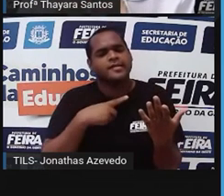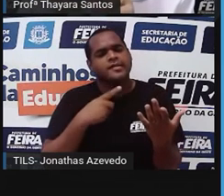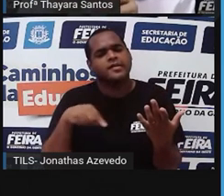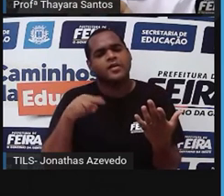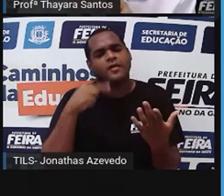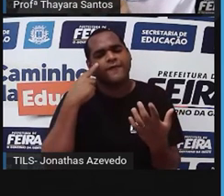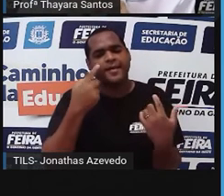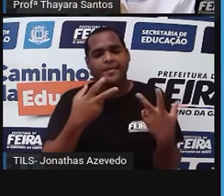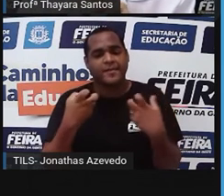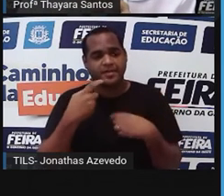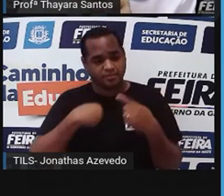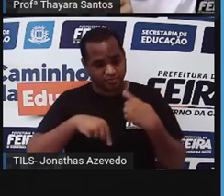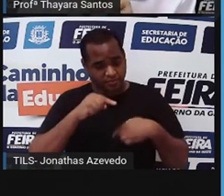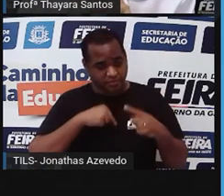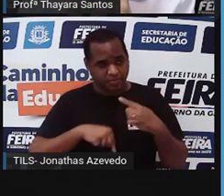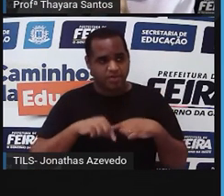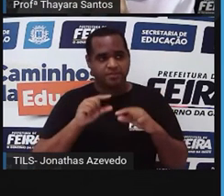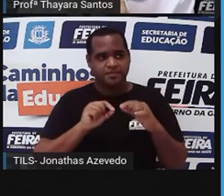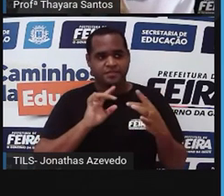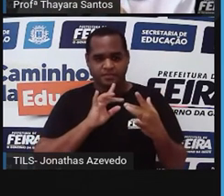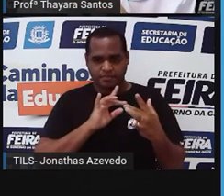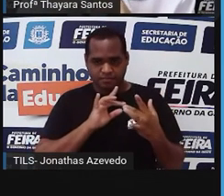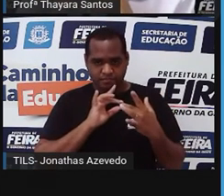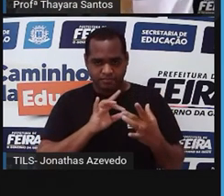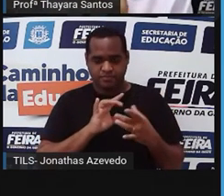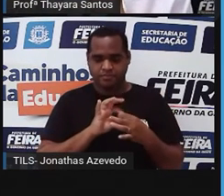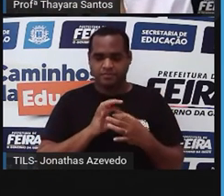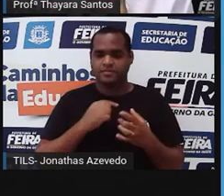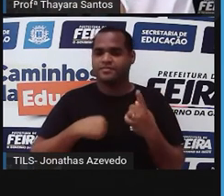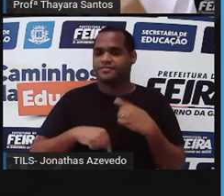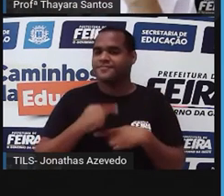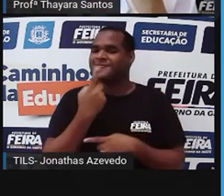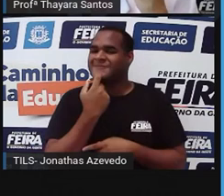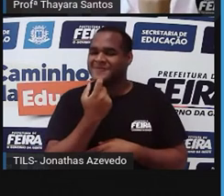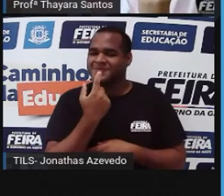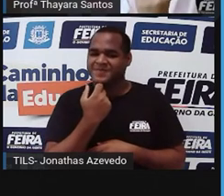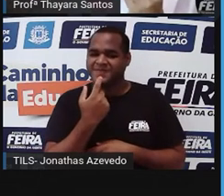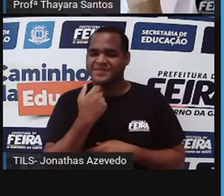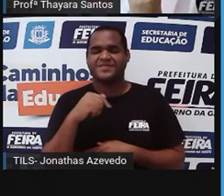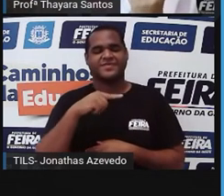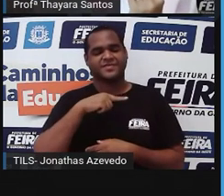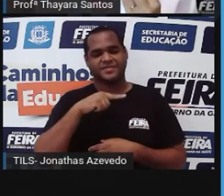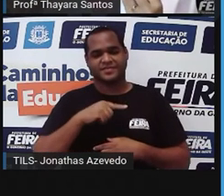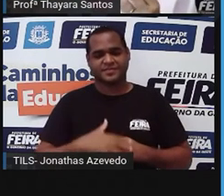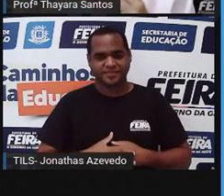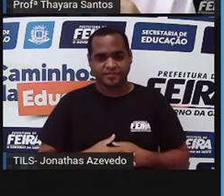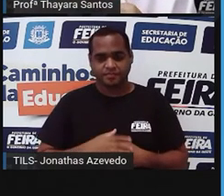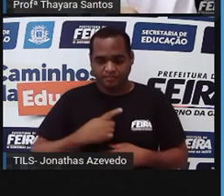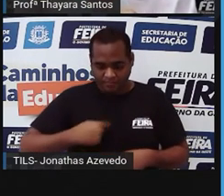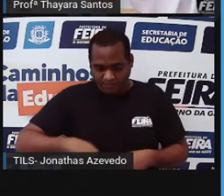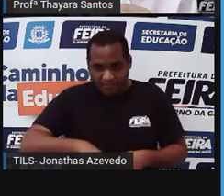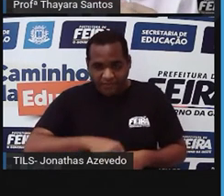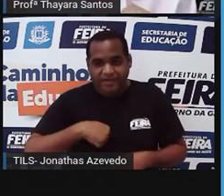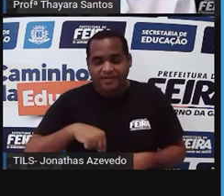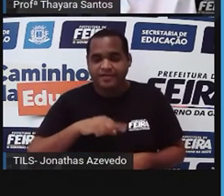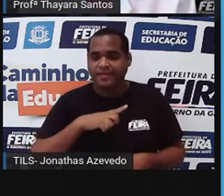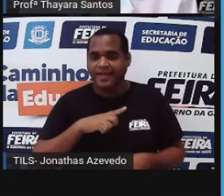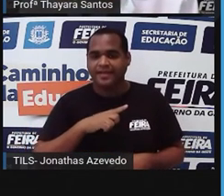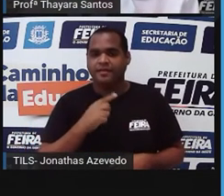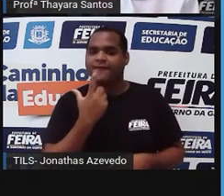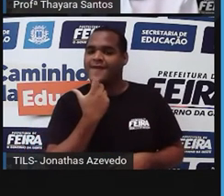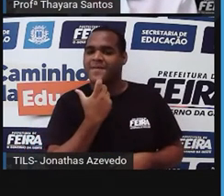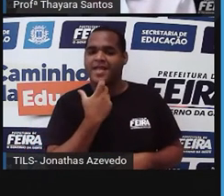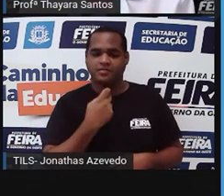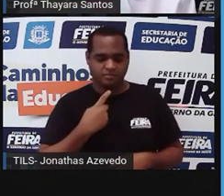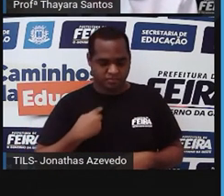digestório, ele é conectado com o sistema circulatório. O que é isso? O sistema circulatório é o que faz a